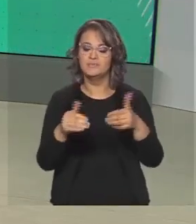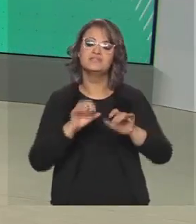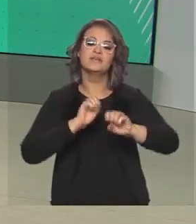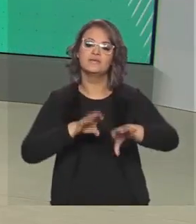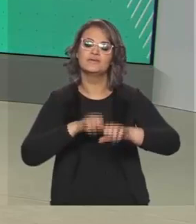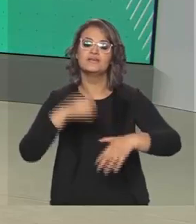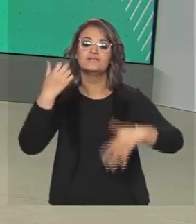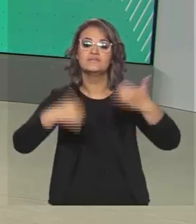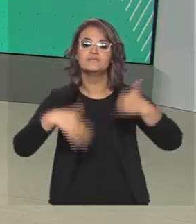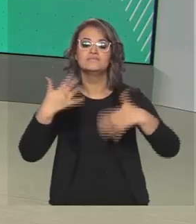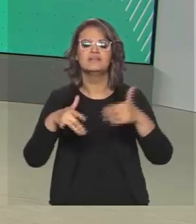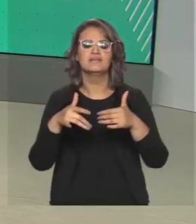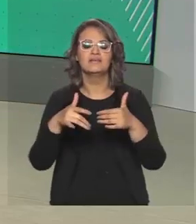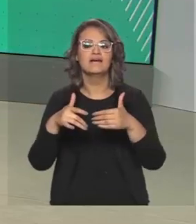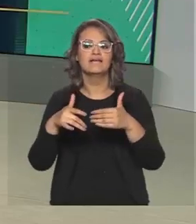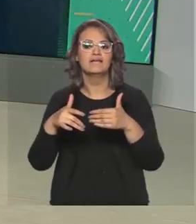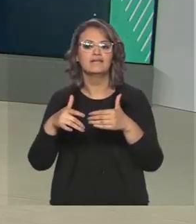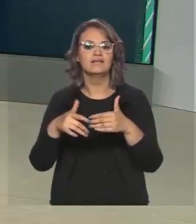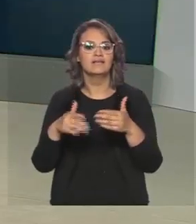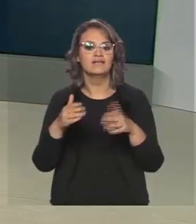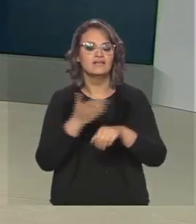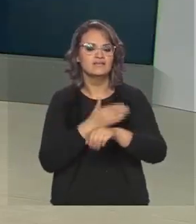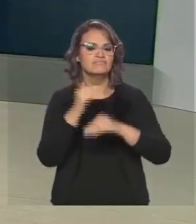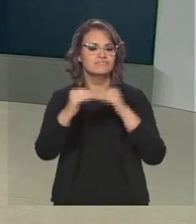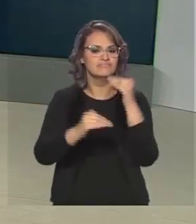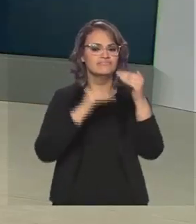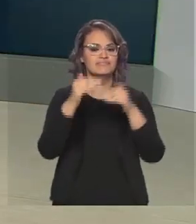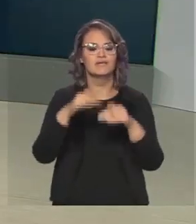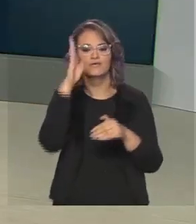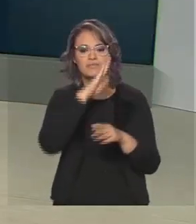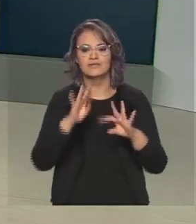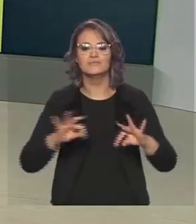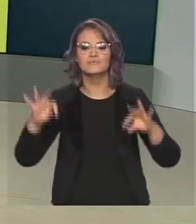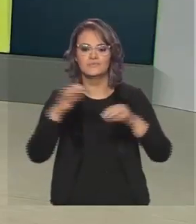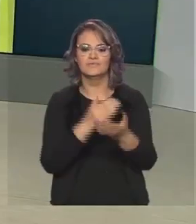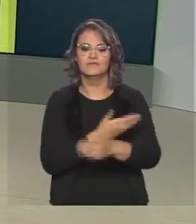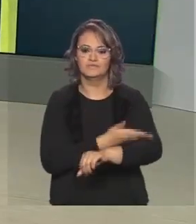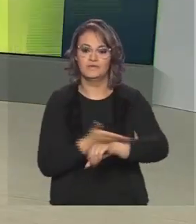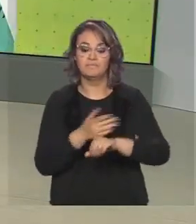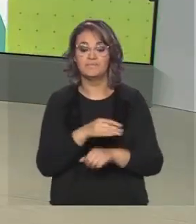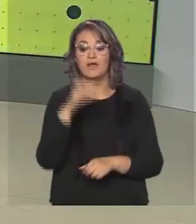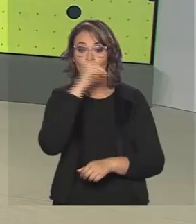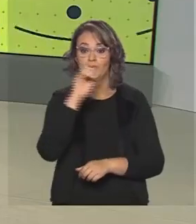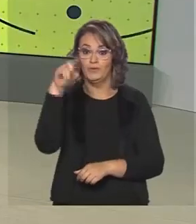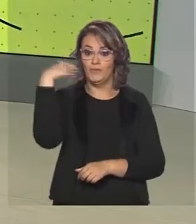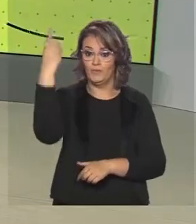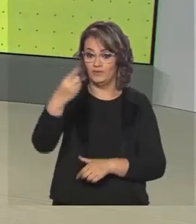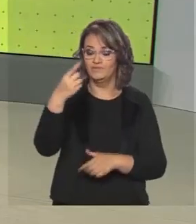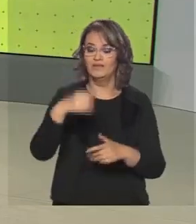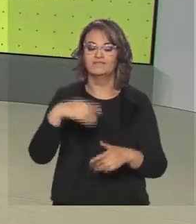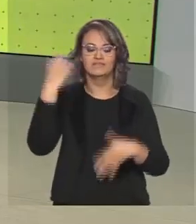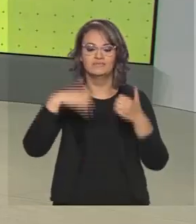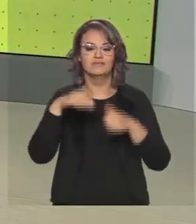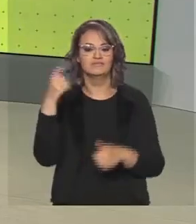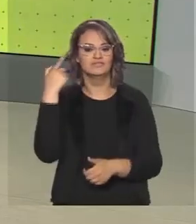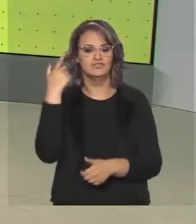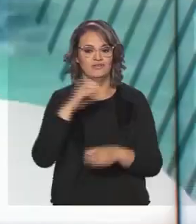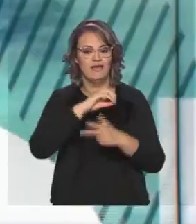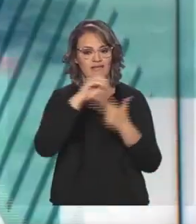a implementação será moderna, a implementação será gradativa em todo o Brasil. No próximo domingo, tem o segundo dia de Enem digital.